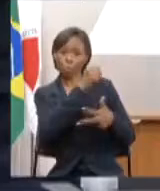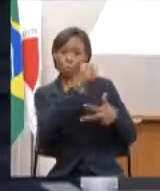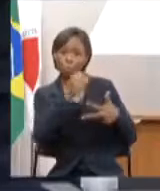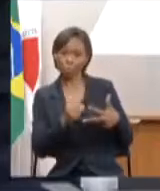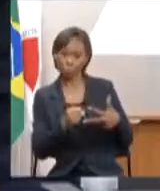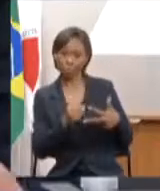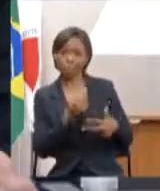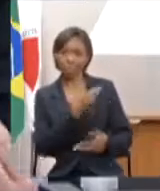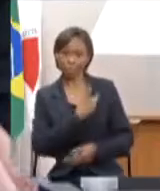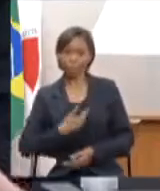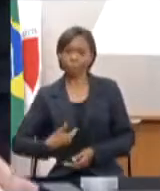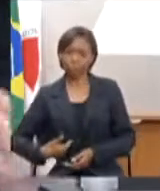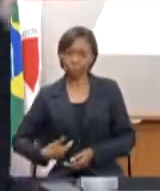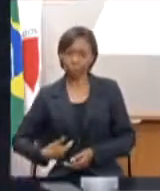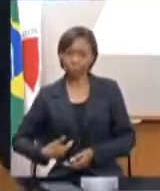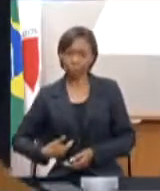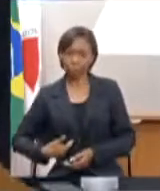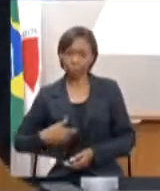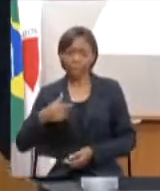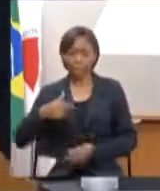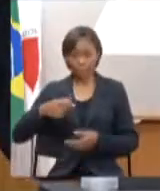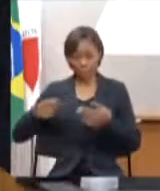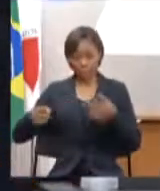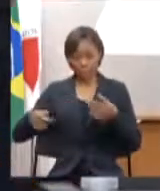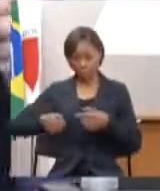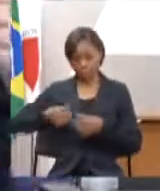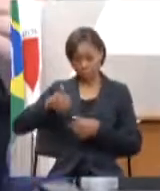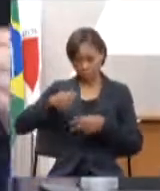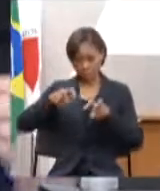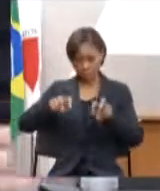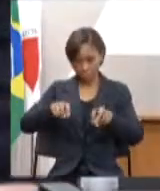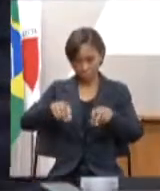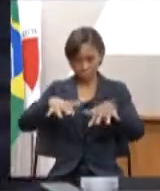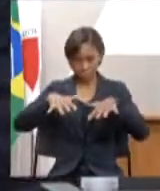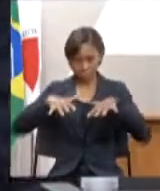esta primeira audiência primeiro se discutiu